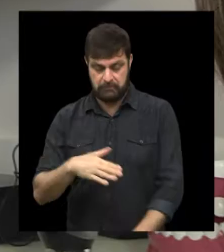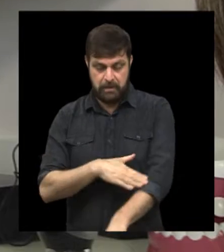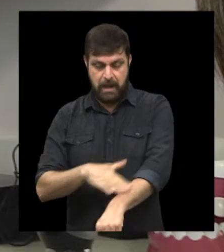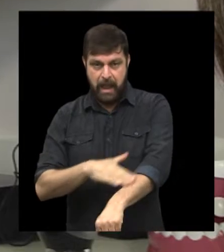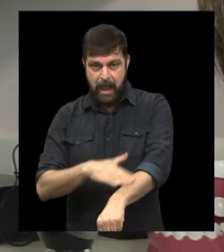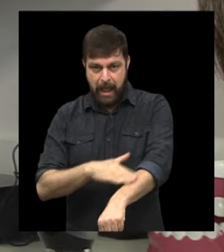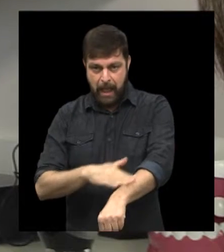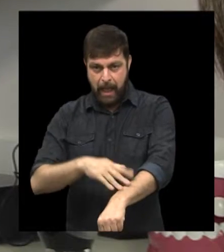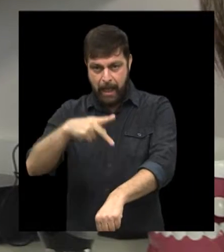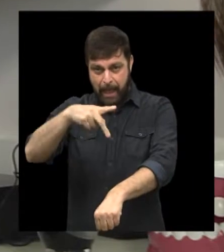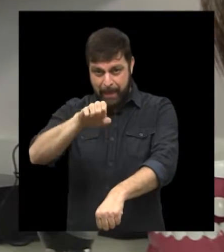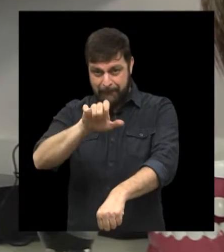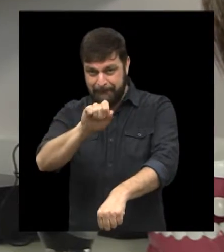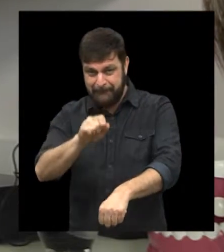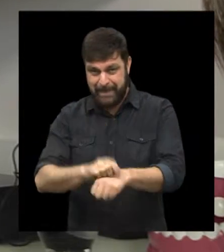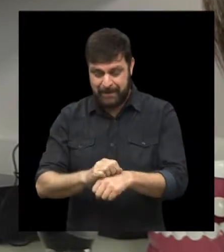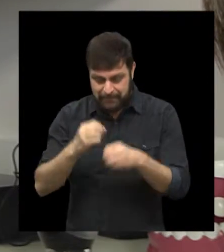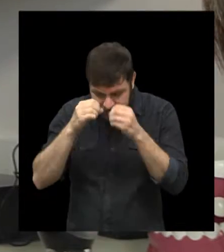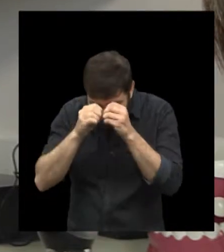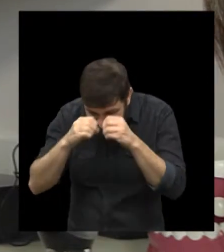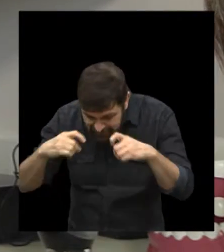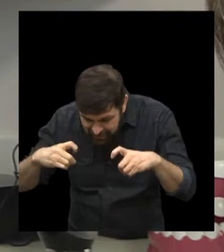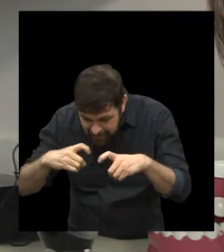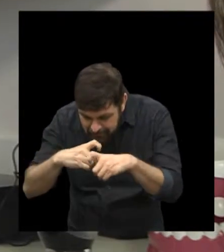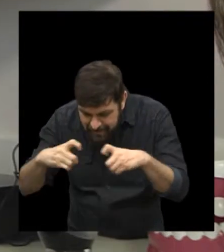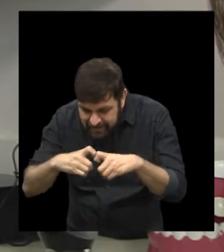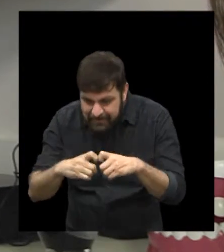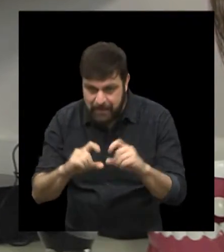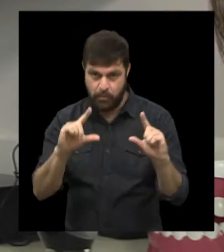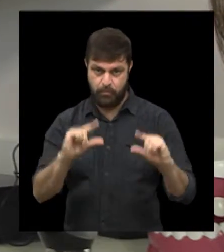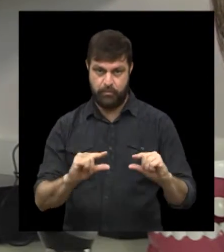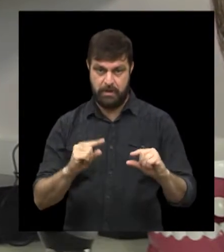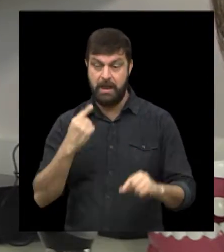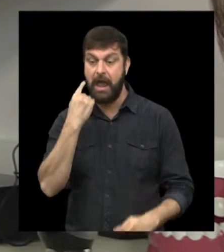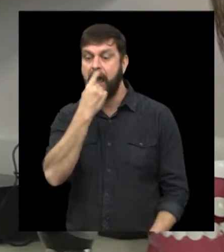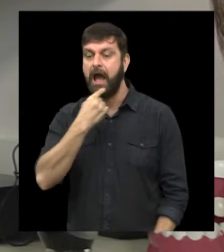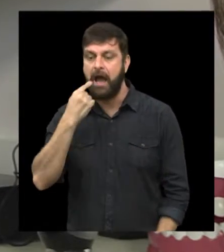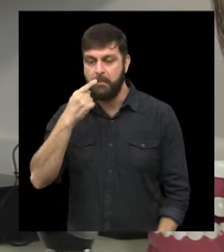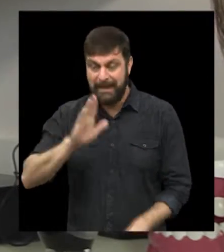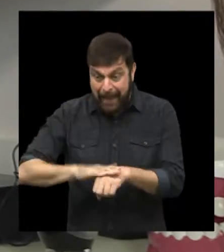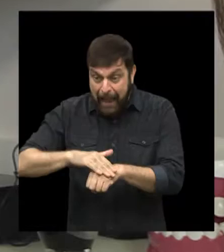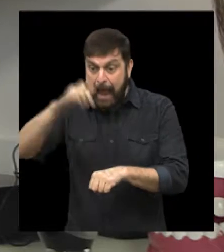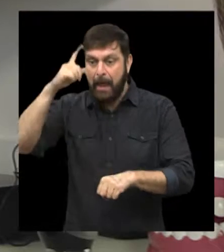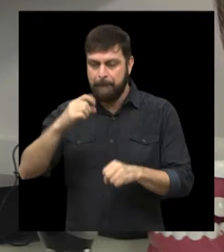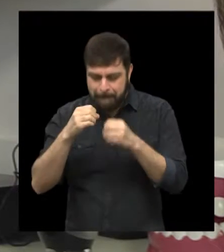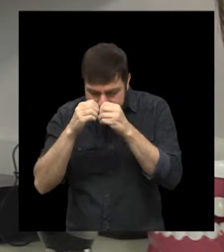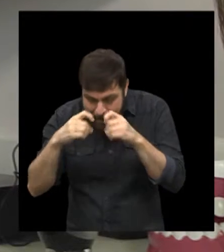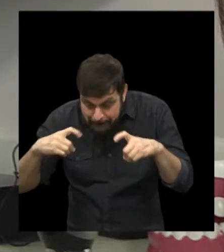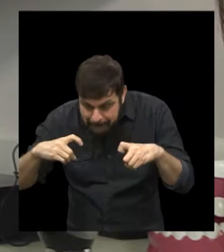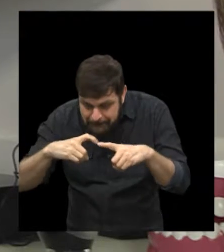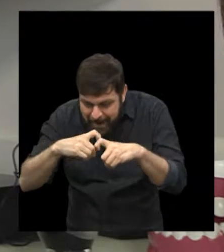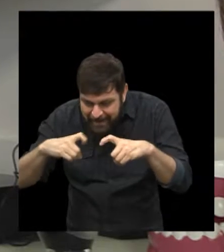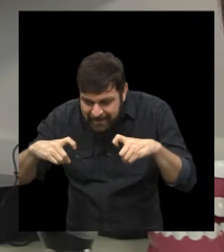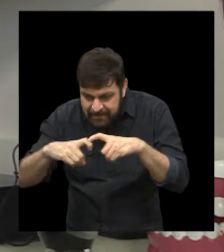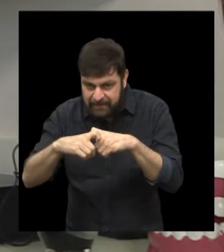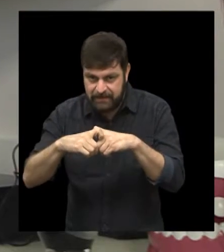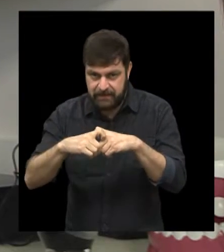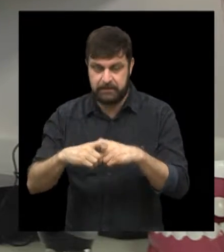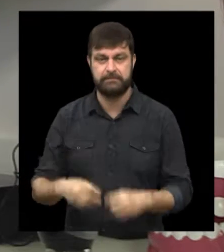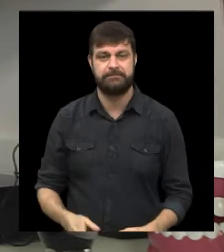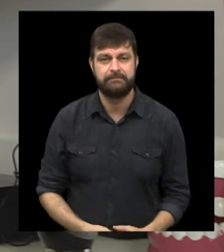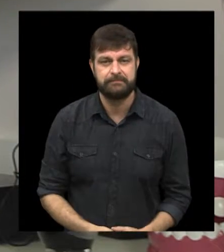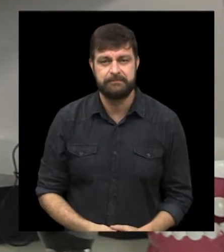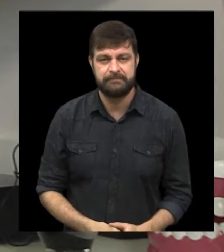que a pele tem muito menos bactérias do que a boca. A boca é o segundo local do corpo que mais tem bactérias. Só perde para o intestino